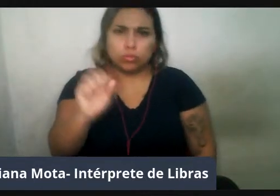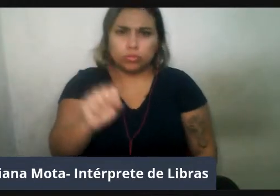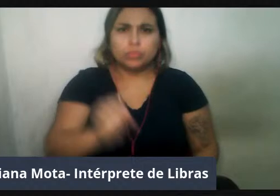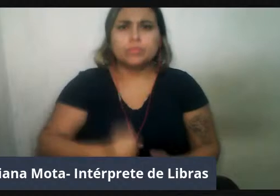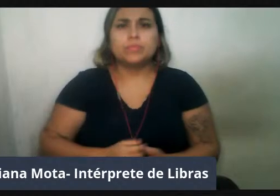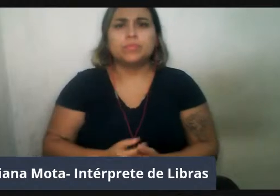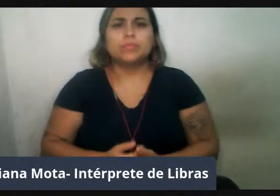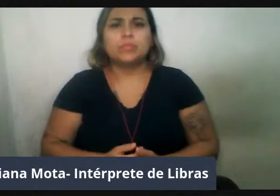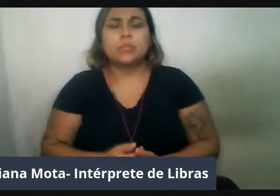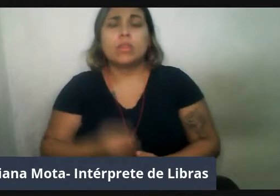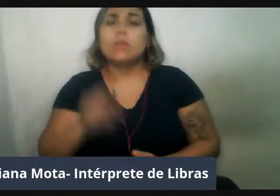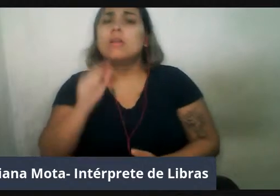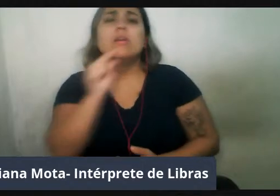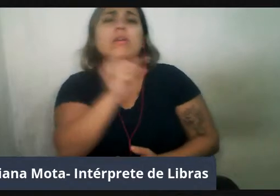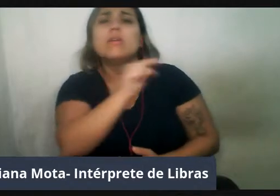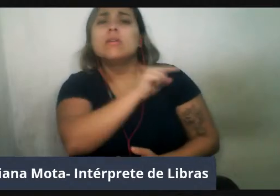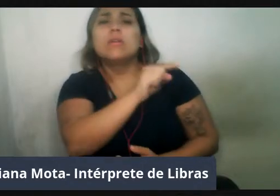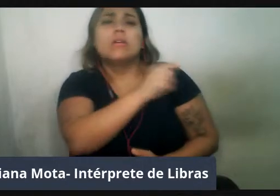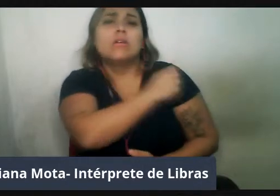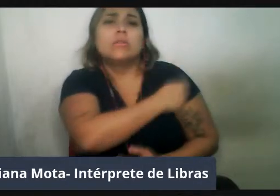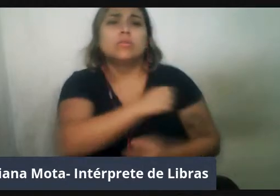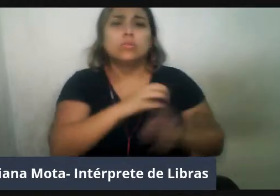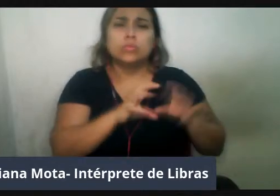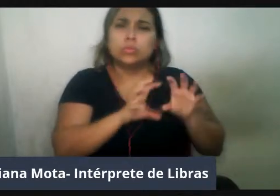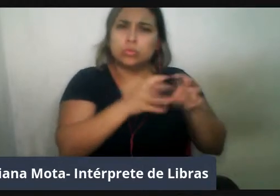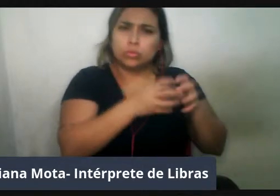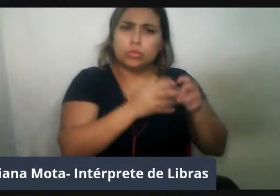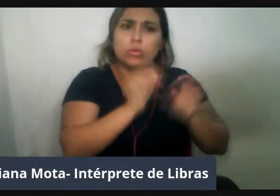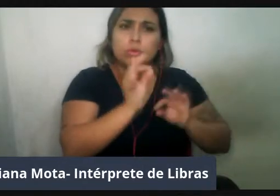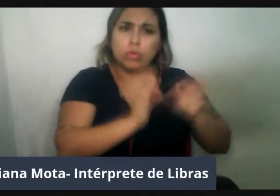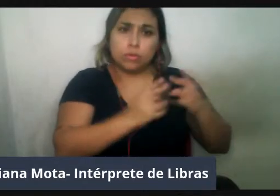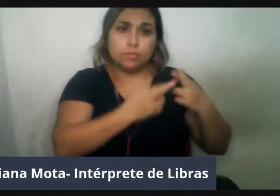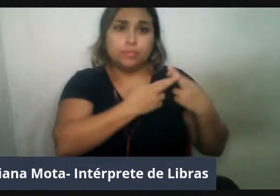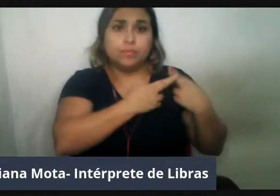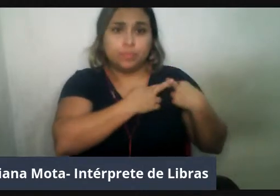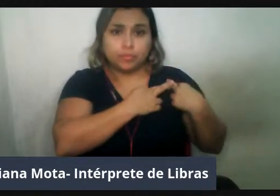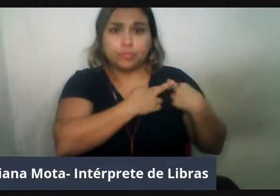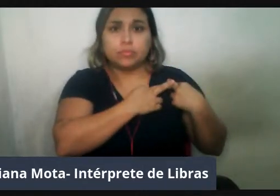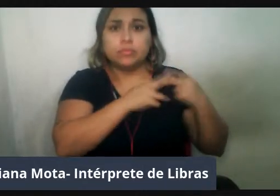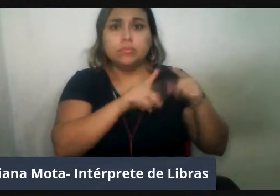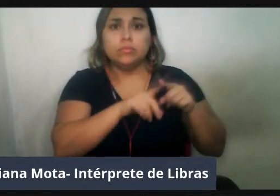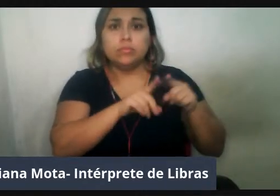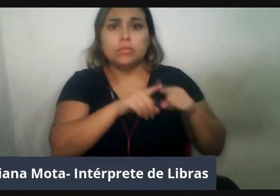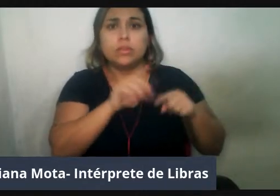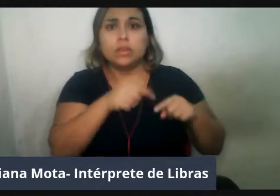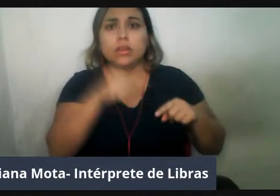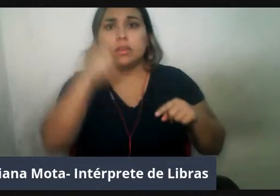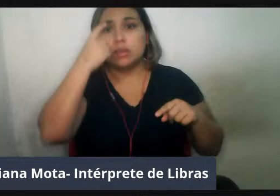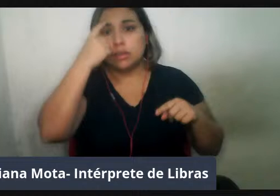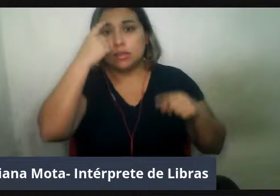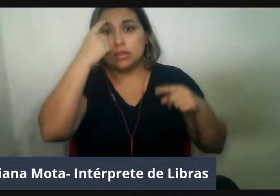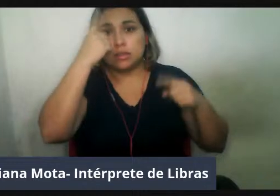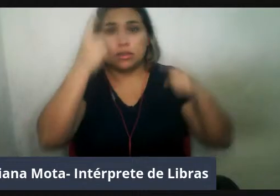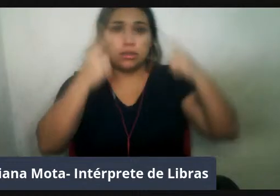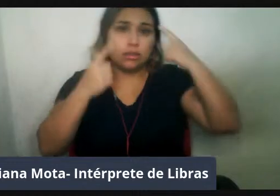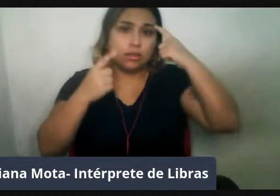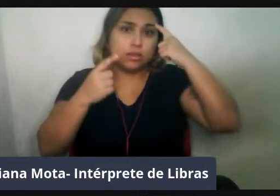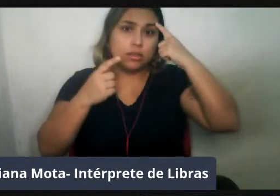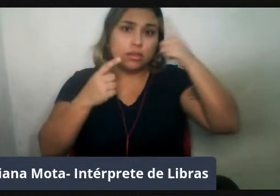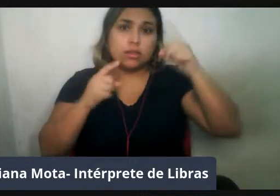organizar um evento, onde eles, a ideia era chamar palestrantes de excelência,